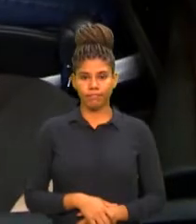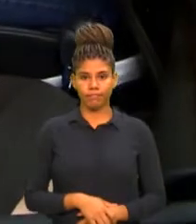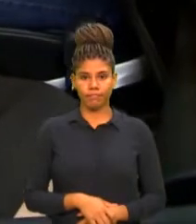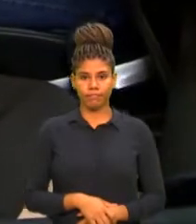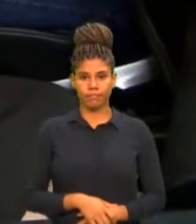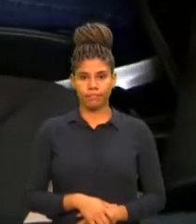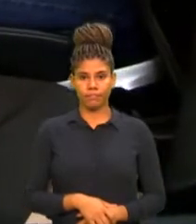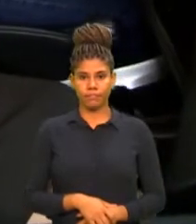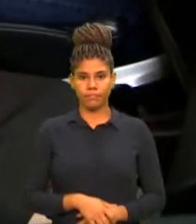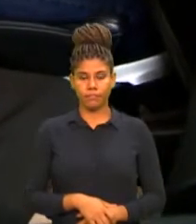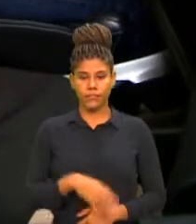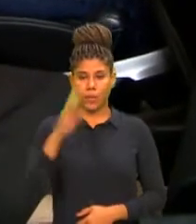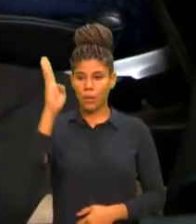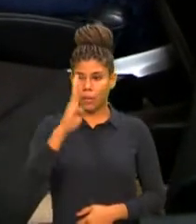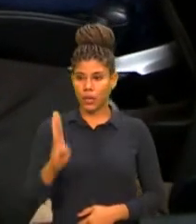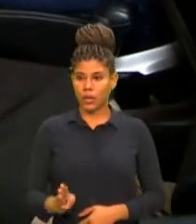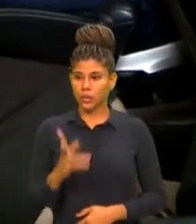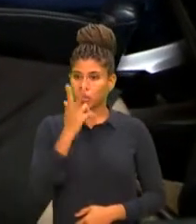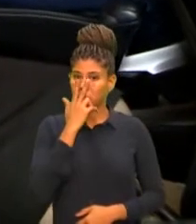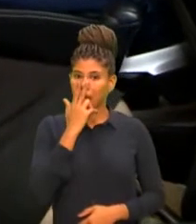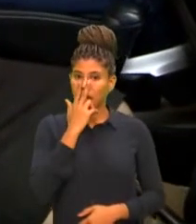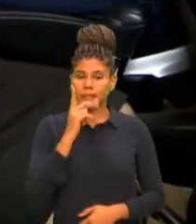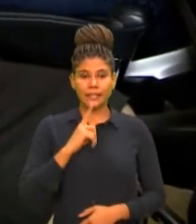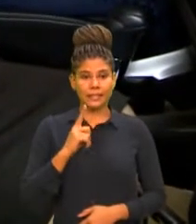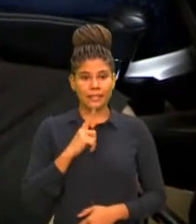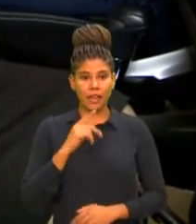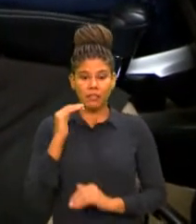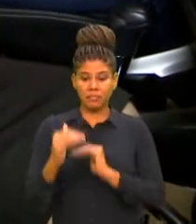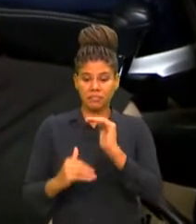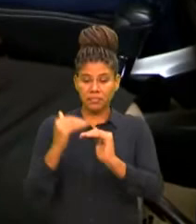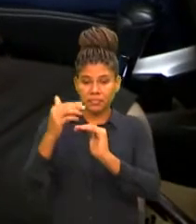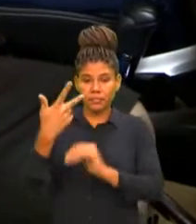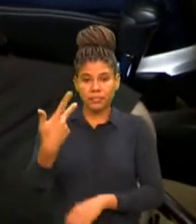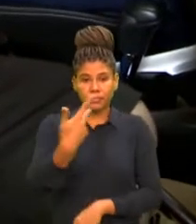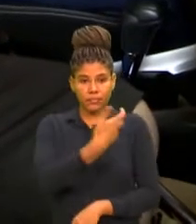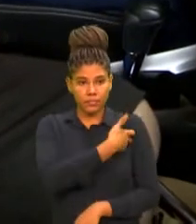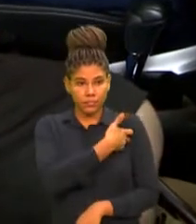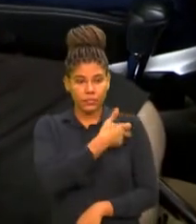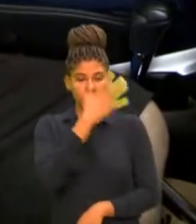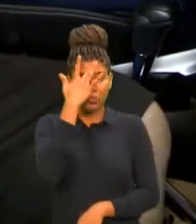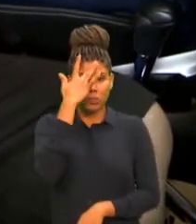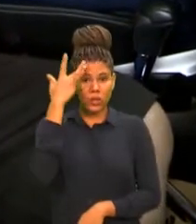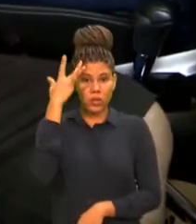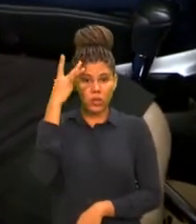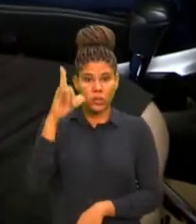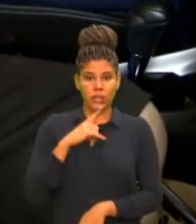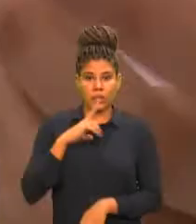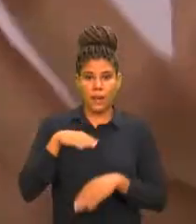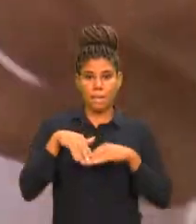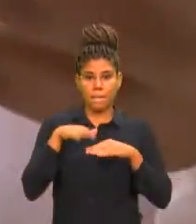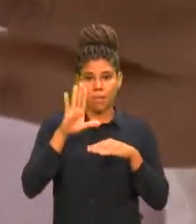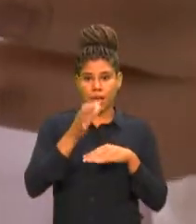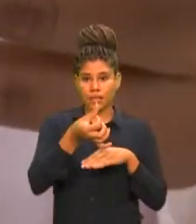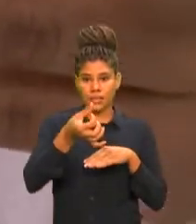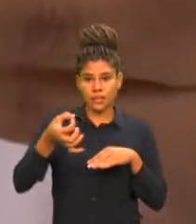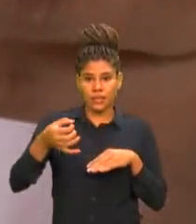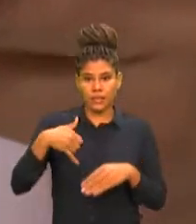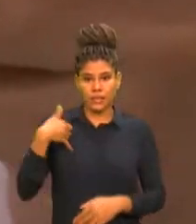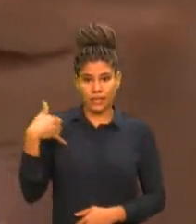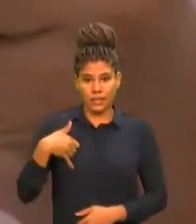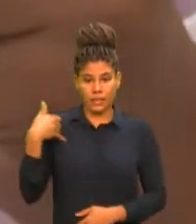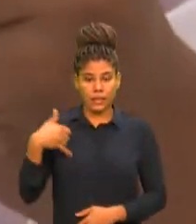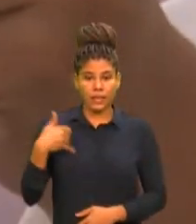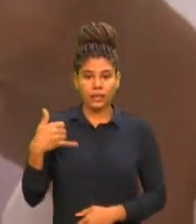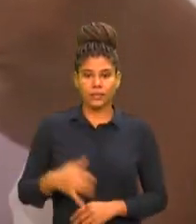O Brasil avançou na vacinação contra a Covid-19 de pessoas com mais de 60 anos e os resultados